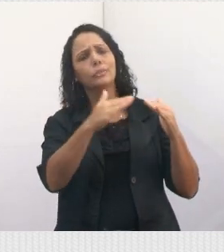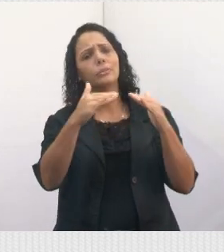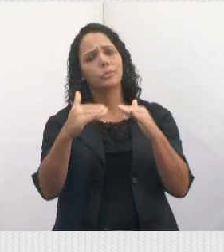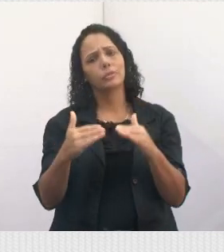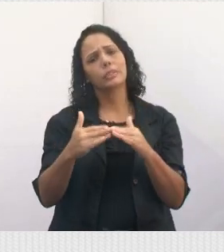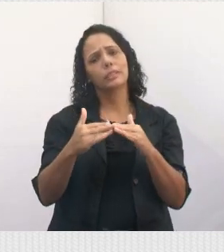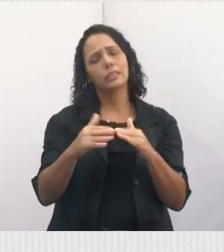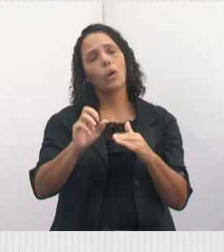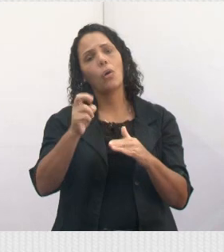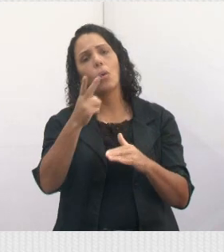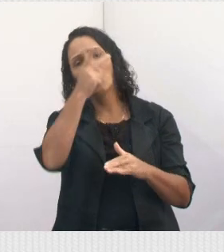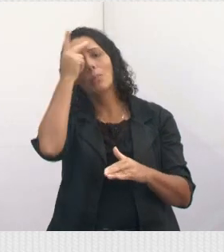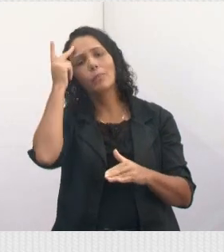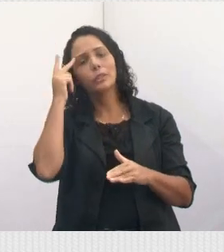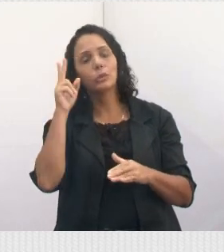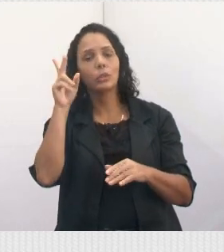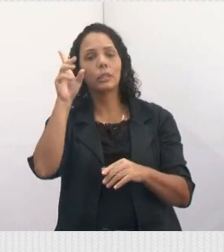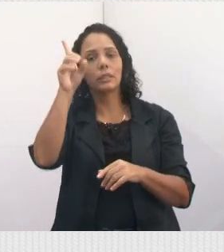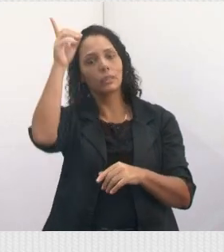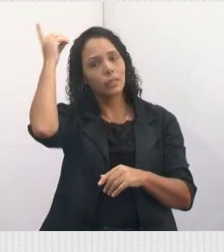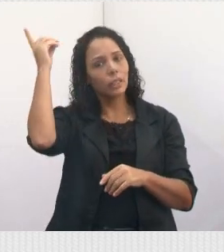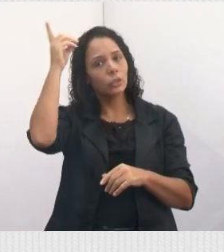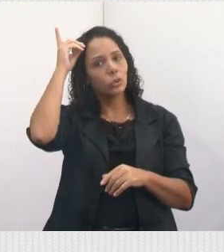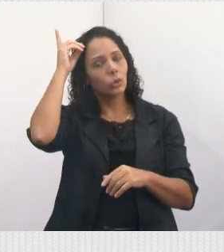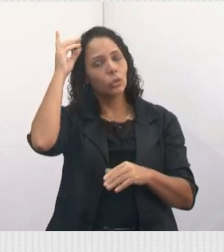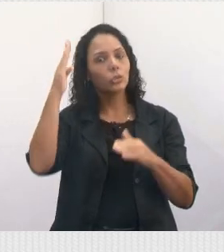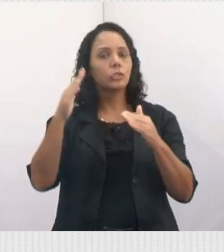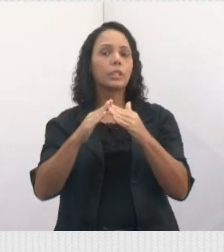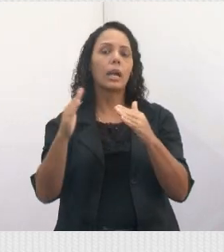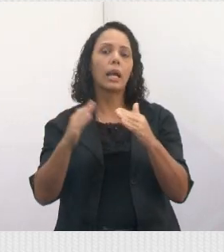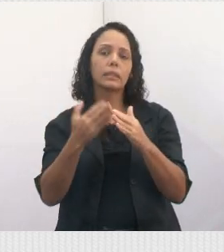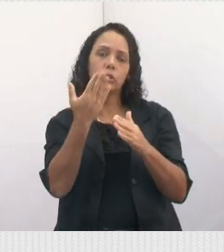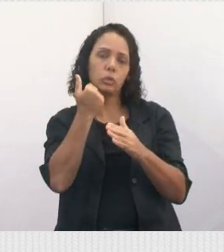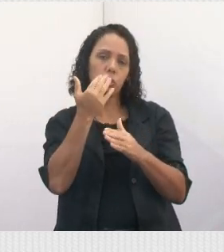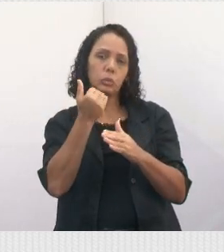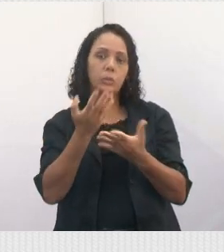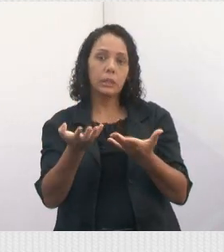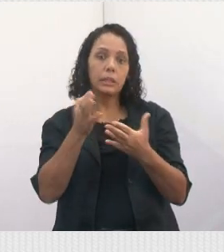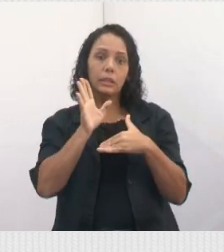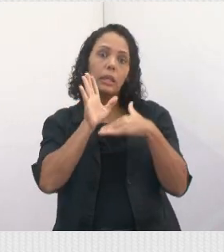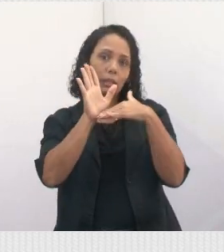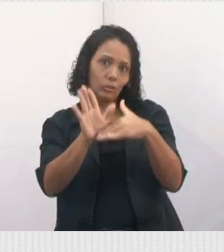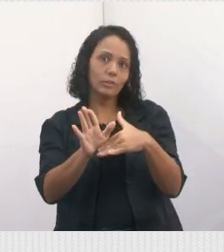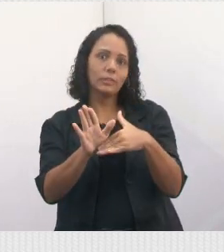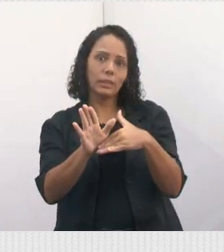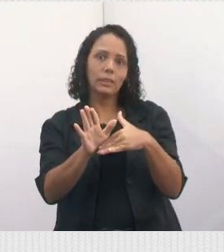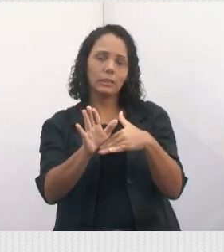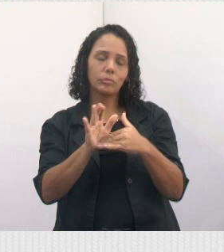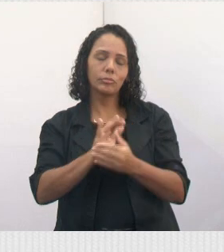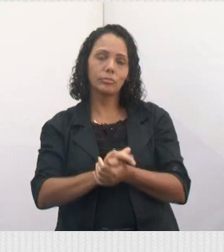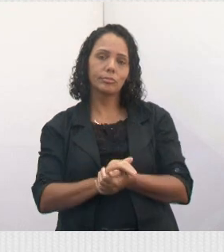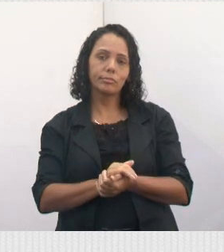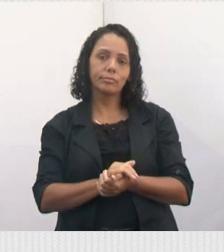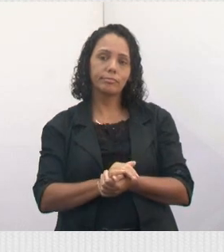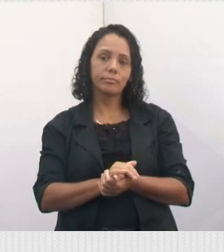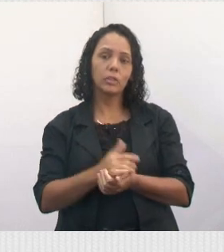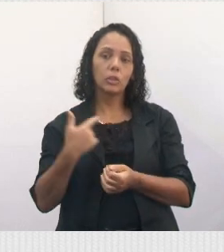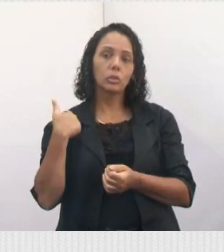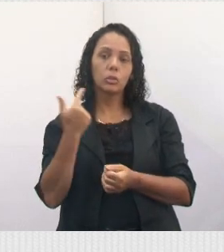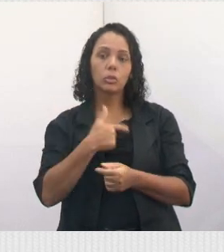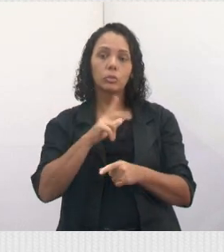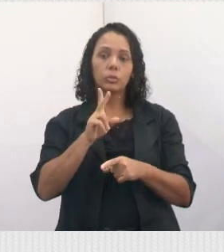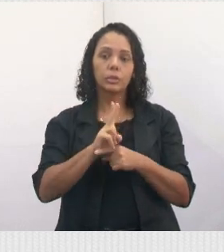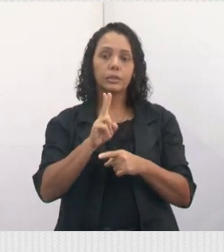alguém que tem casa de ração, que queira estar colaborando com essa situação triste, né? Enfim, nós protetores